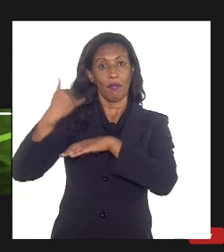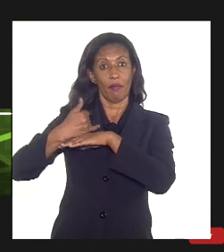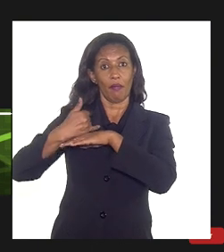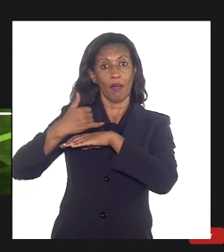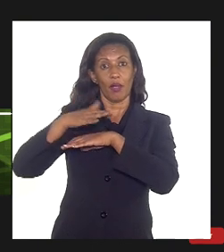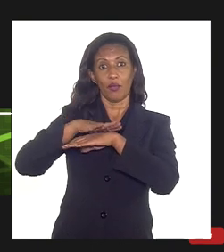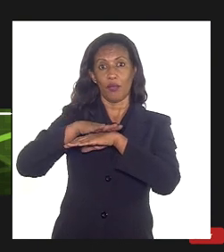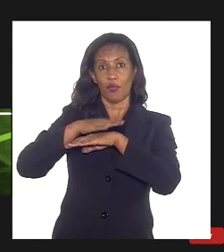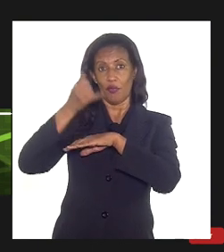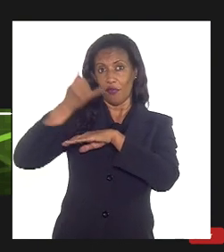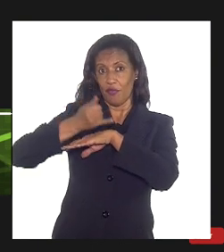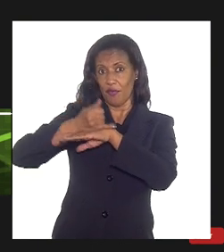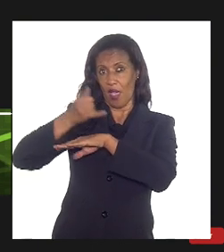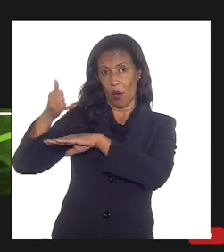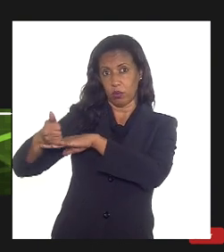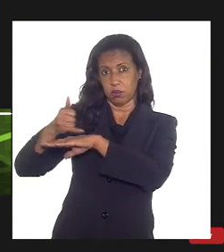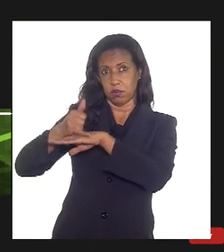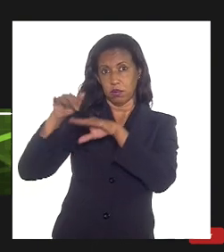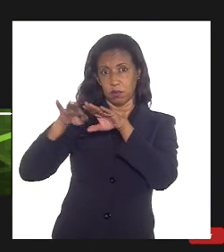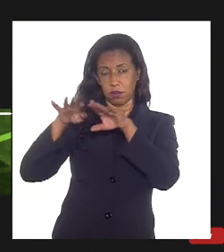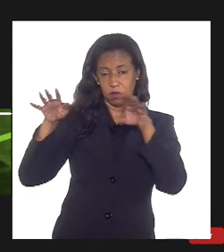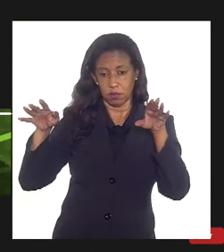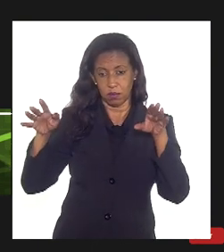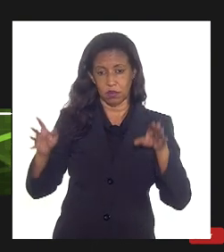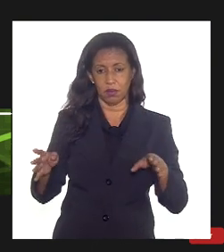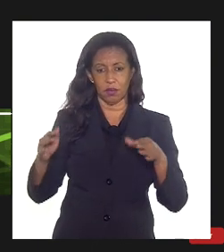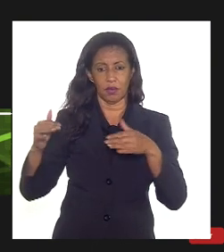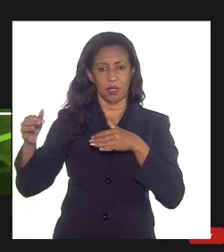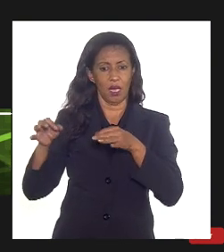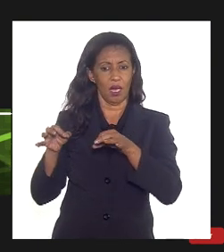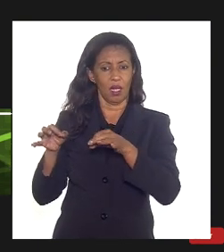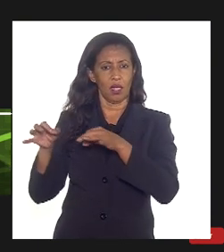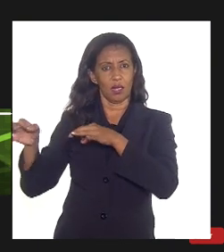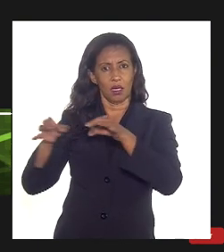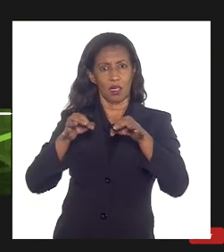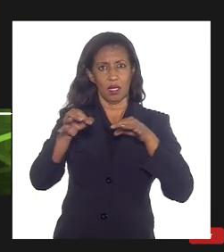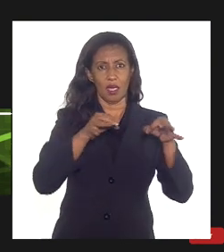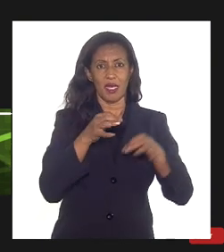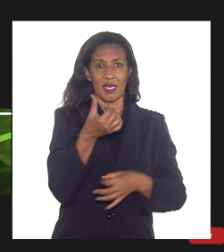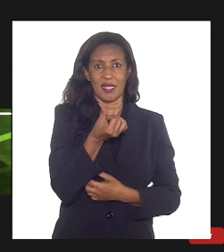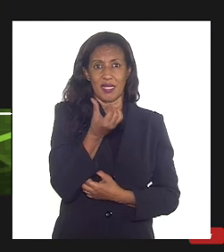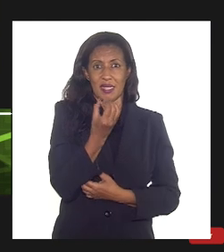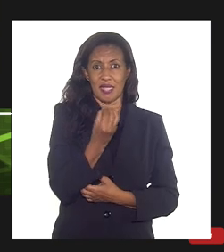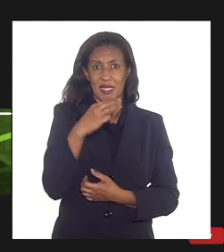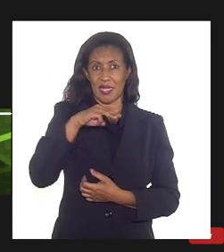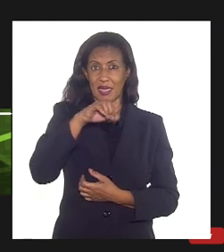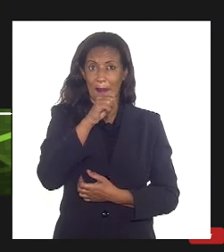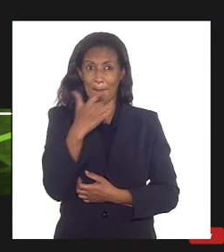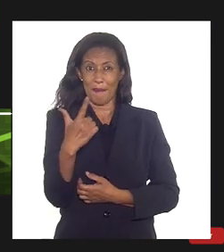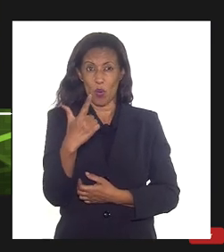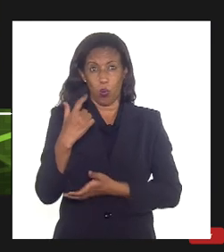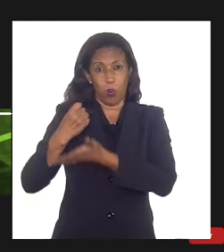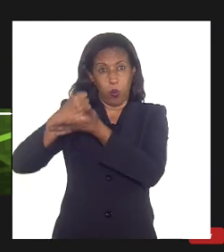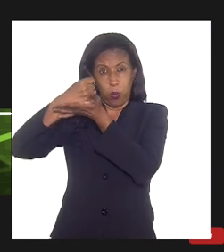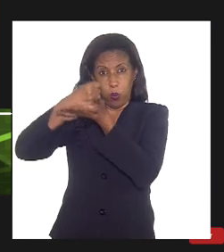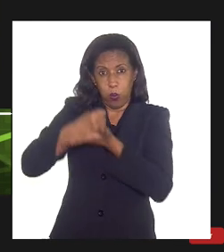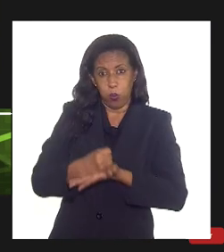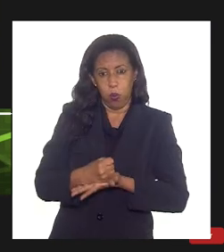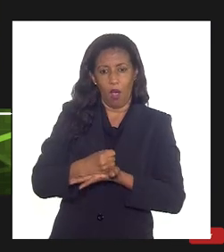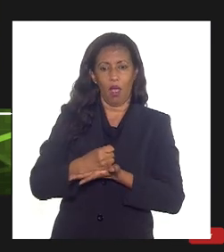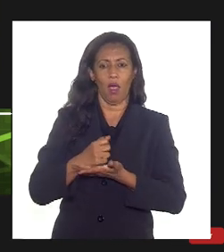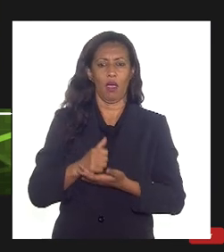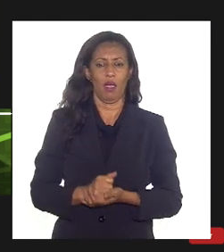tem um certo nível de complexidade a gente está falando de 60 mil toneladas em uma plataforma e a